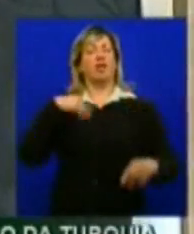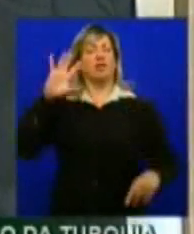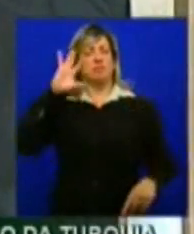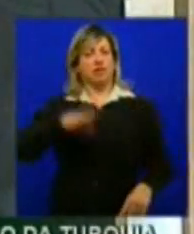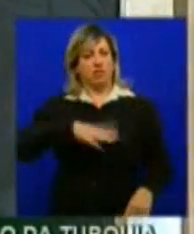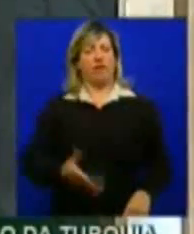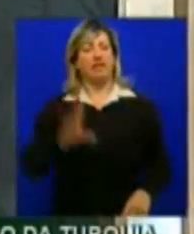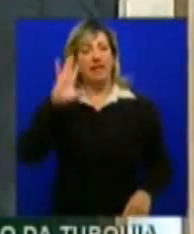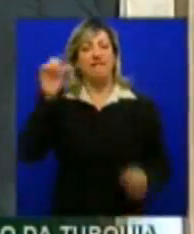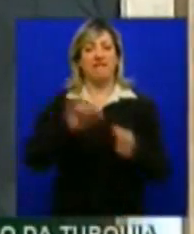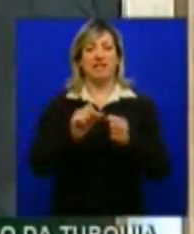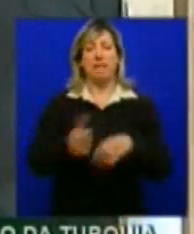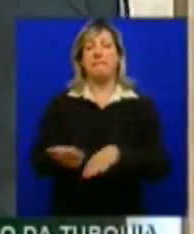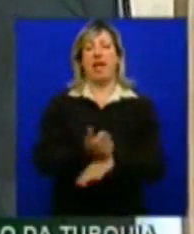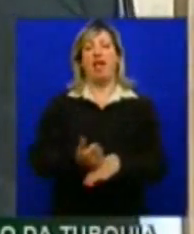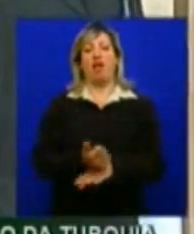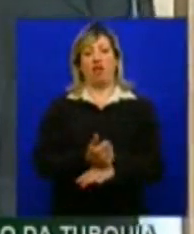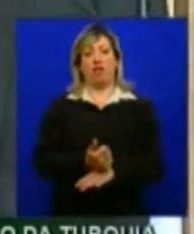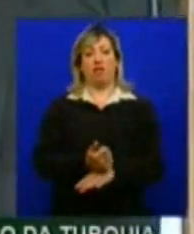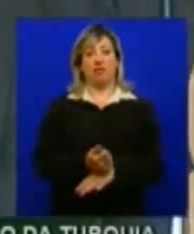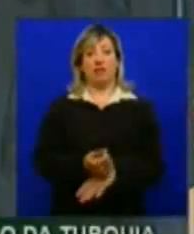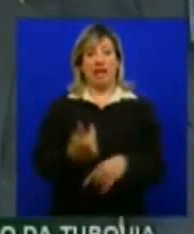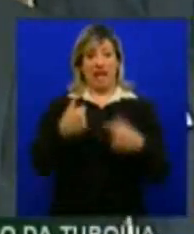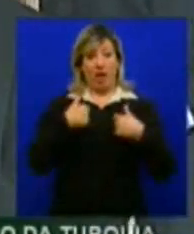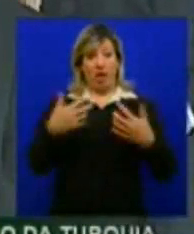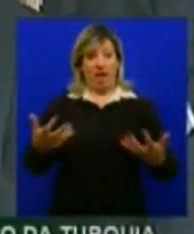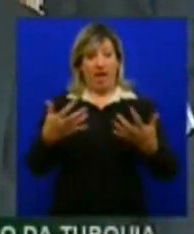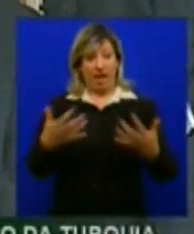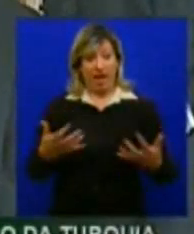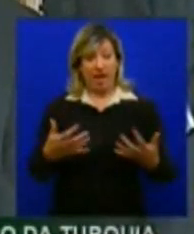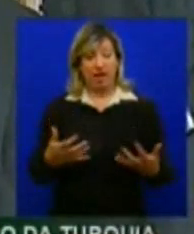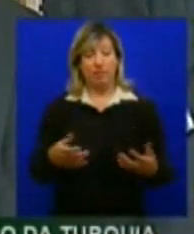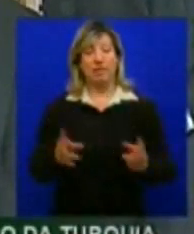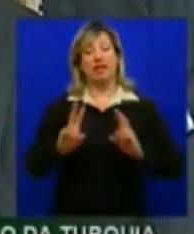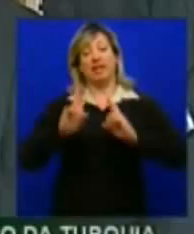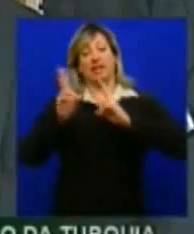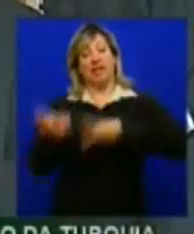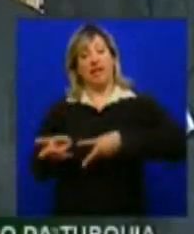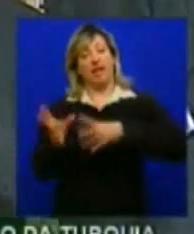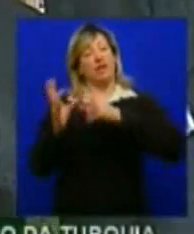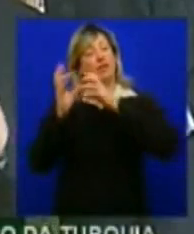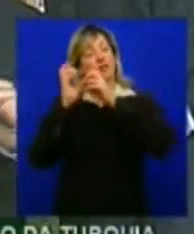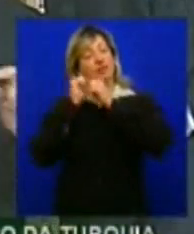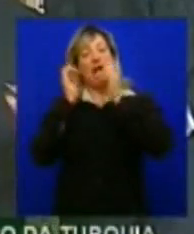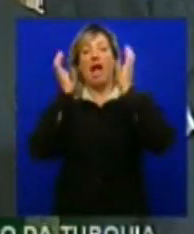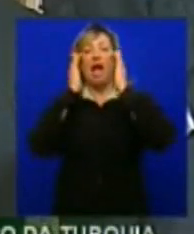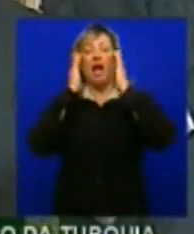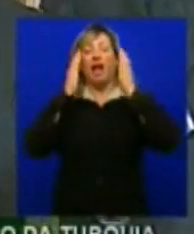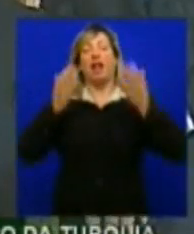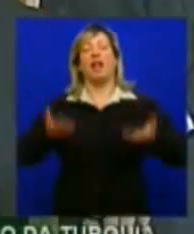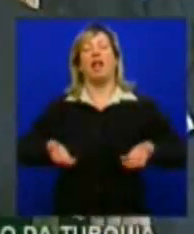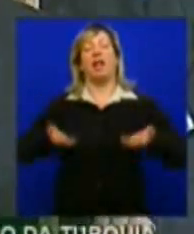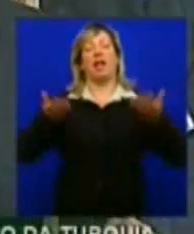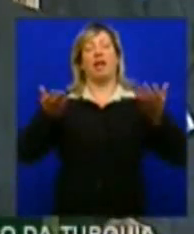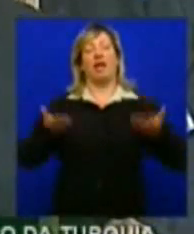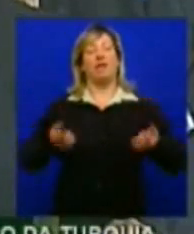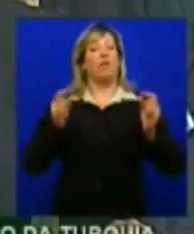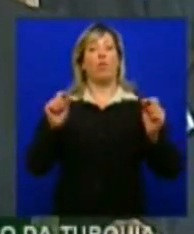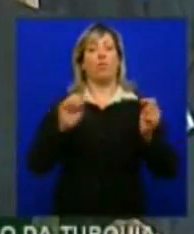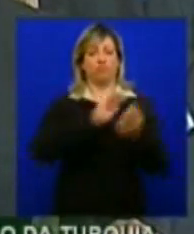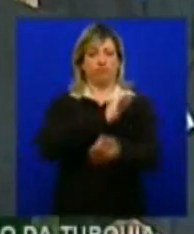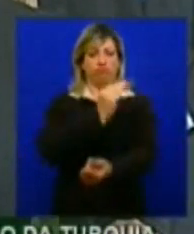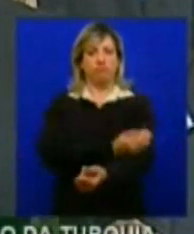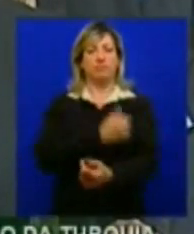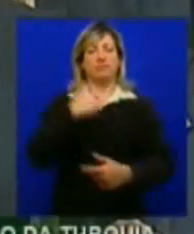E eu dizia aos meus companheiros eu quero deitar a cabeça no travesseiro com a consciência tranquila de que